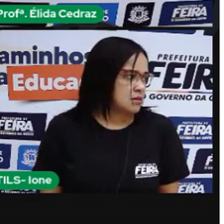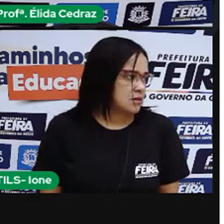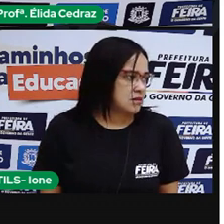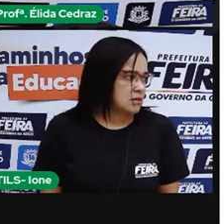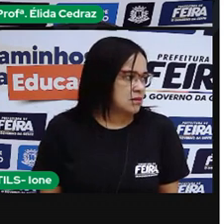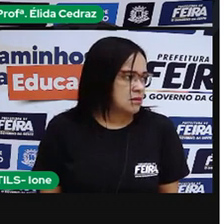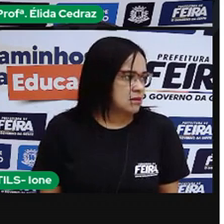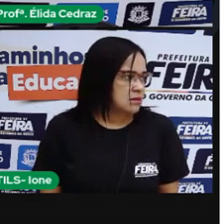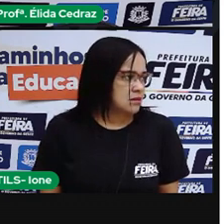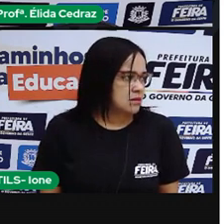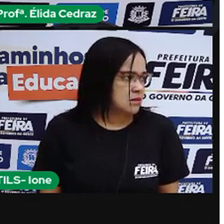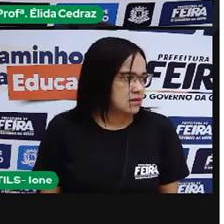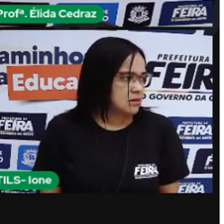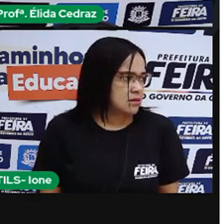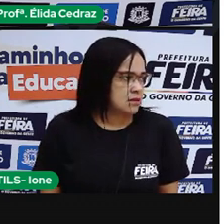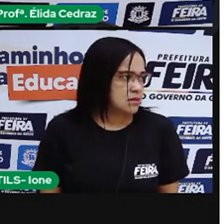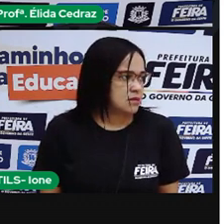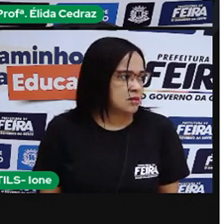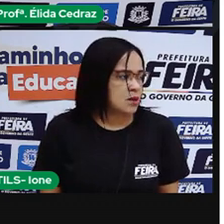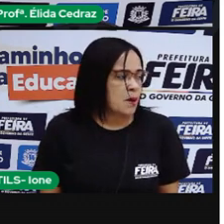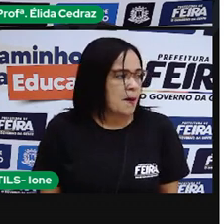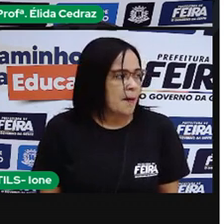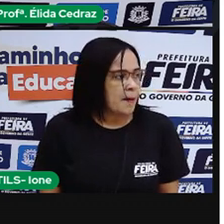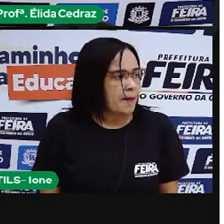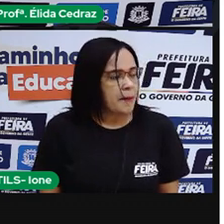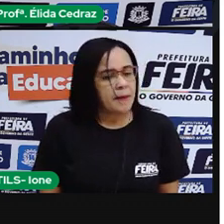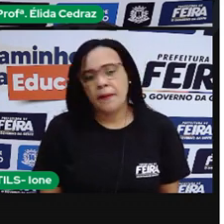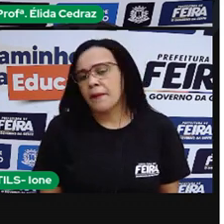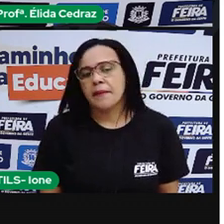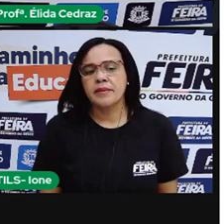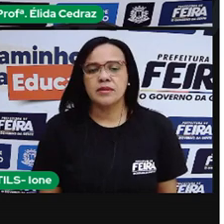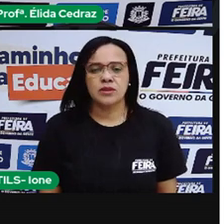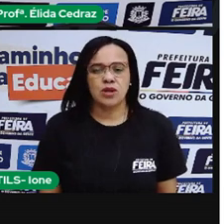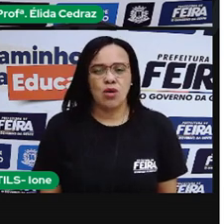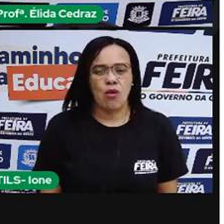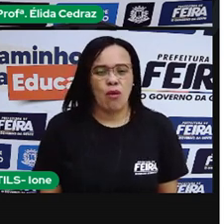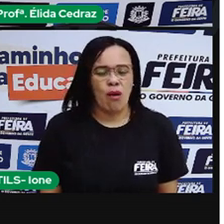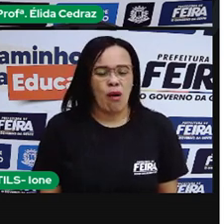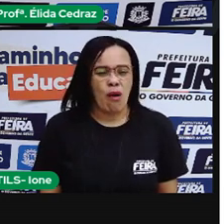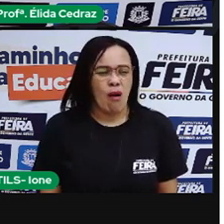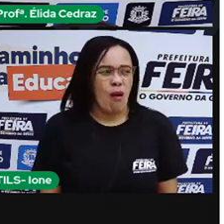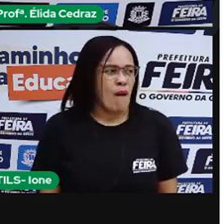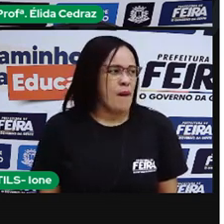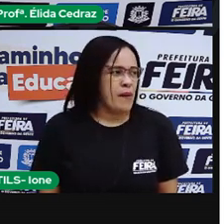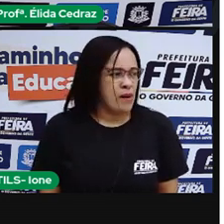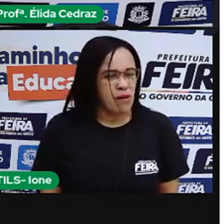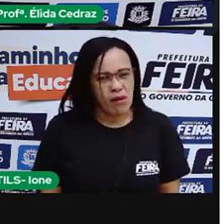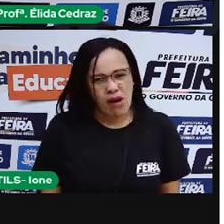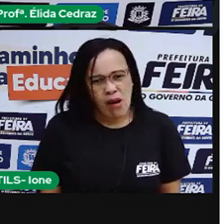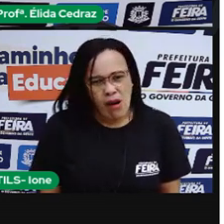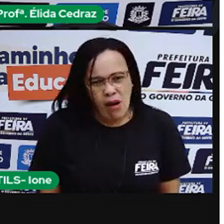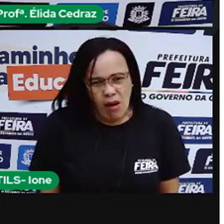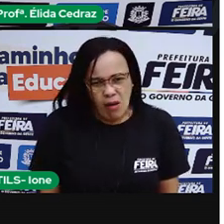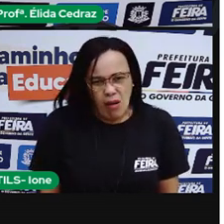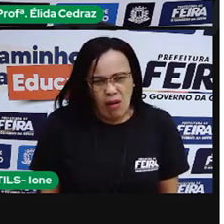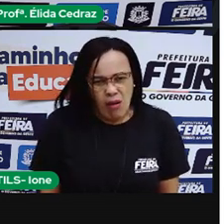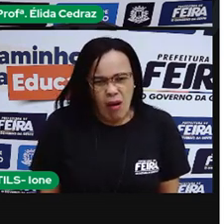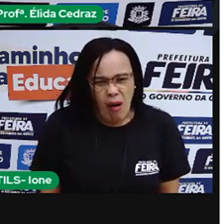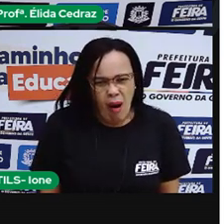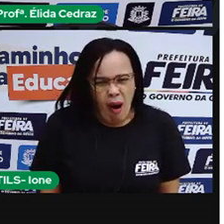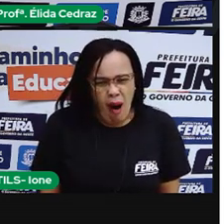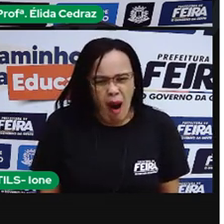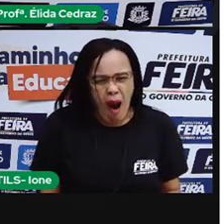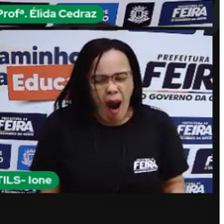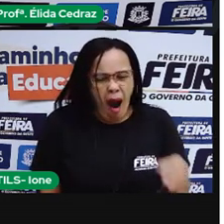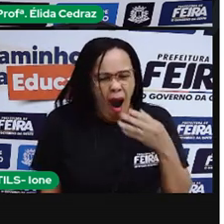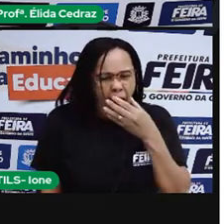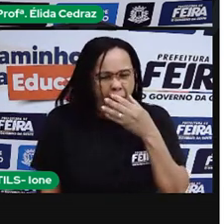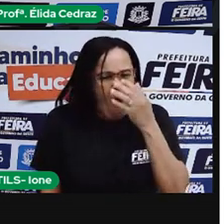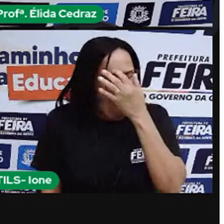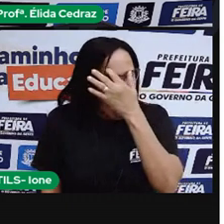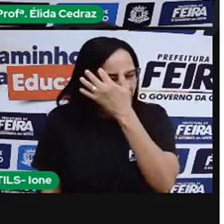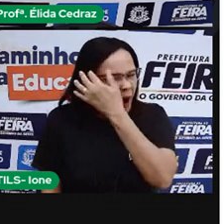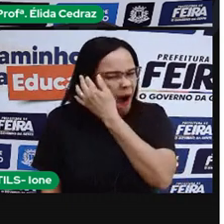índiozinho